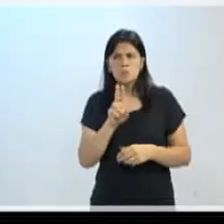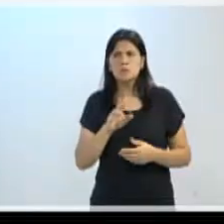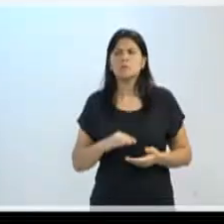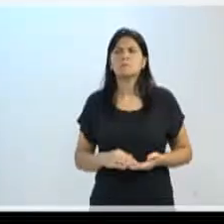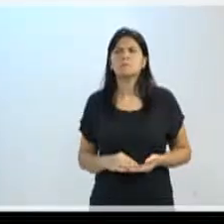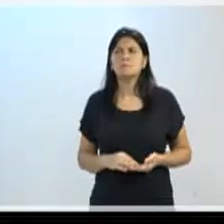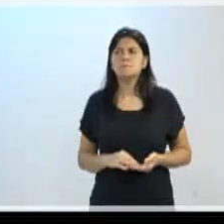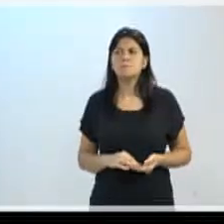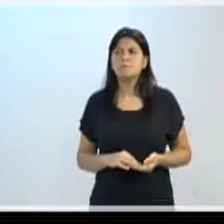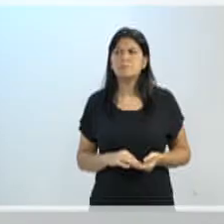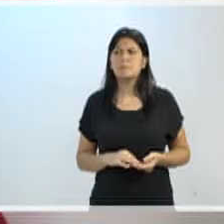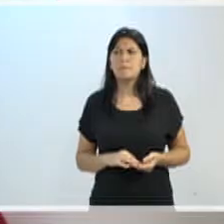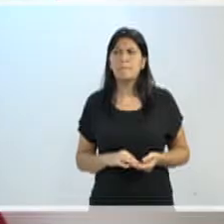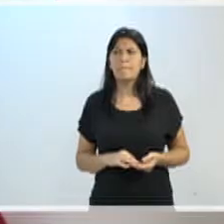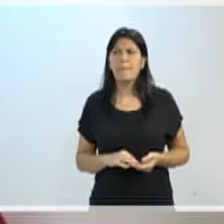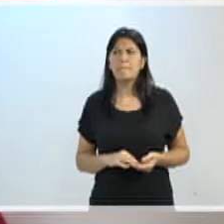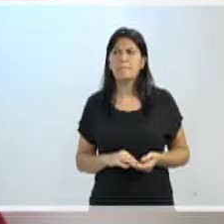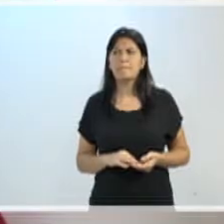pensar.